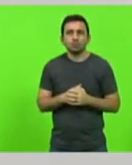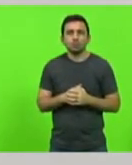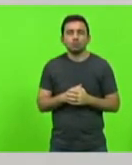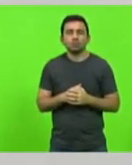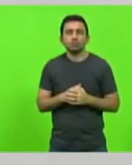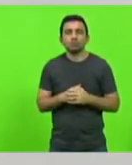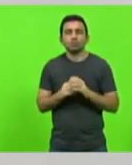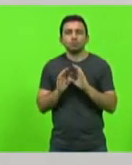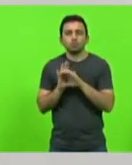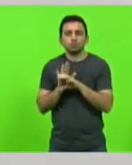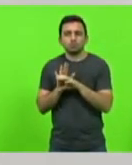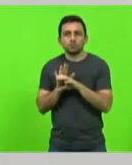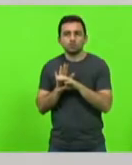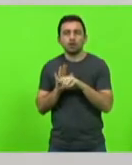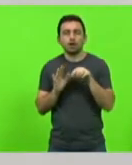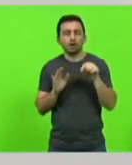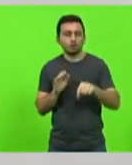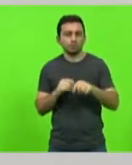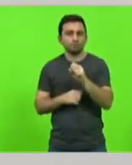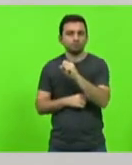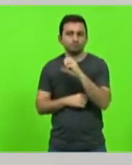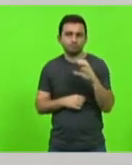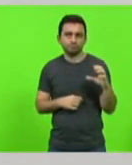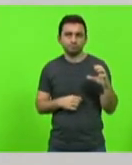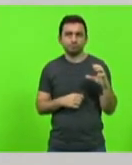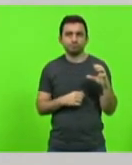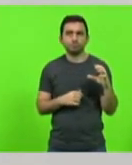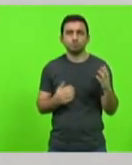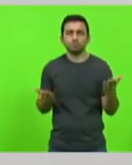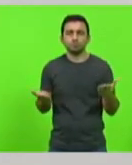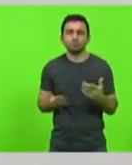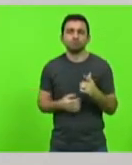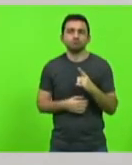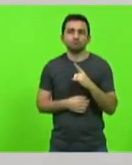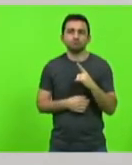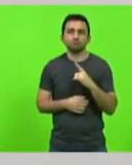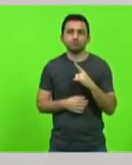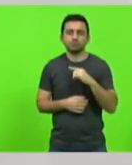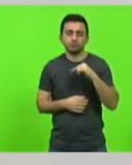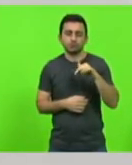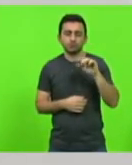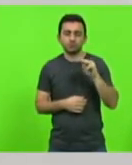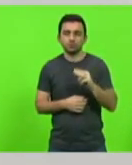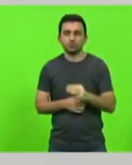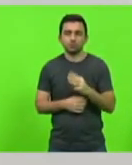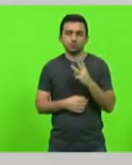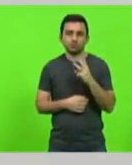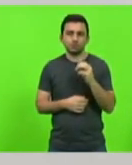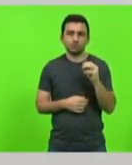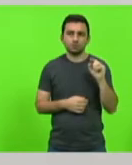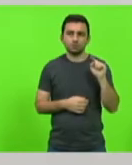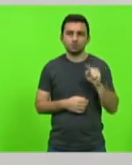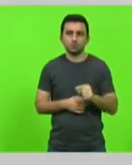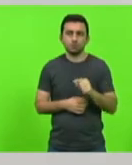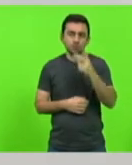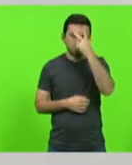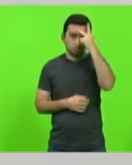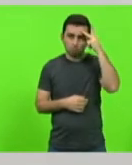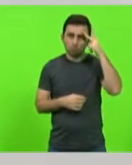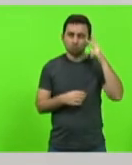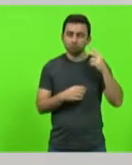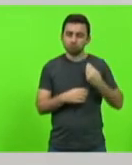conceito de que Santa Catarina hoje possui 7,3 milhões mil pessoas residindo.